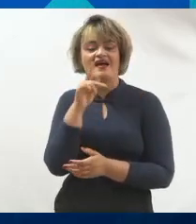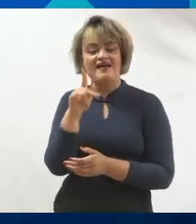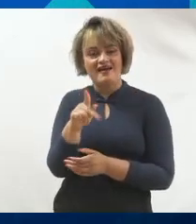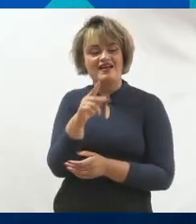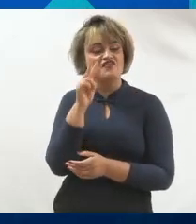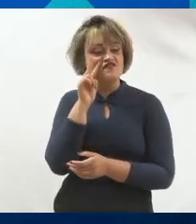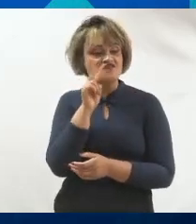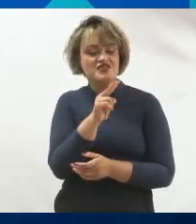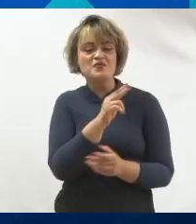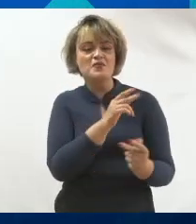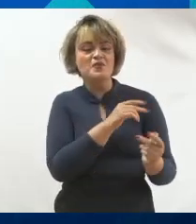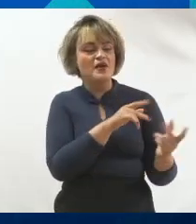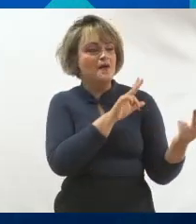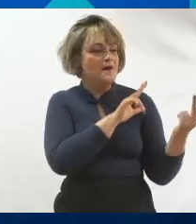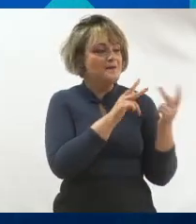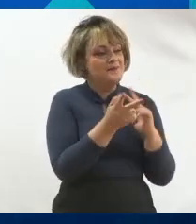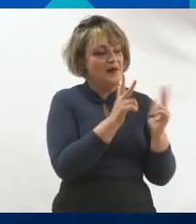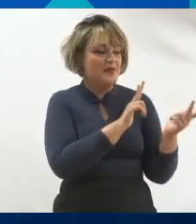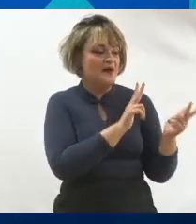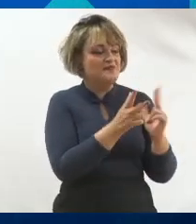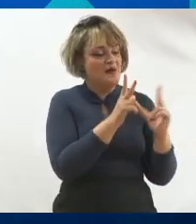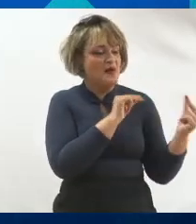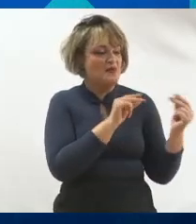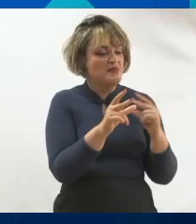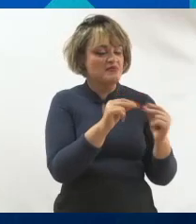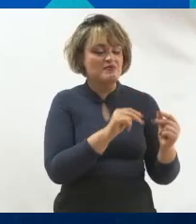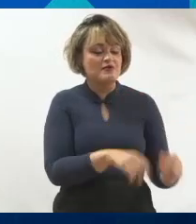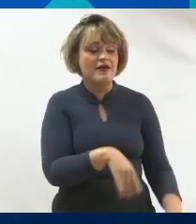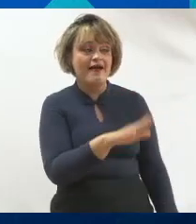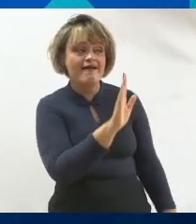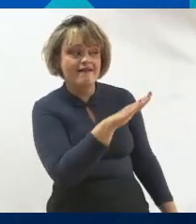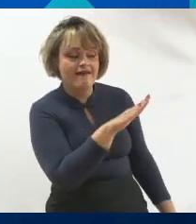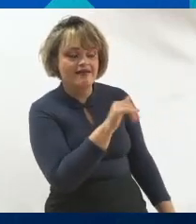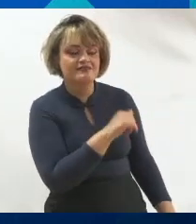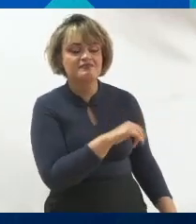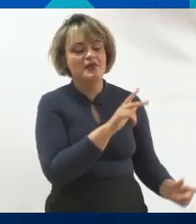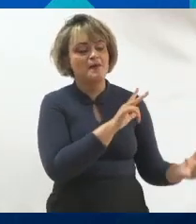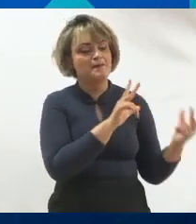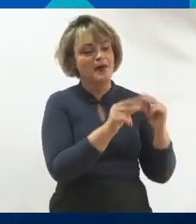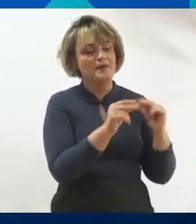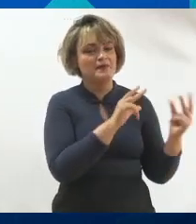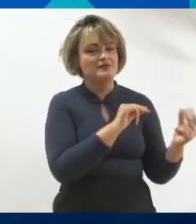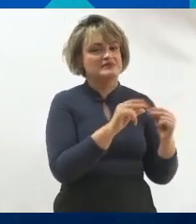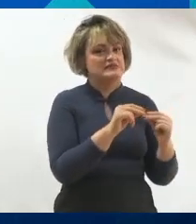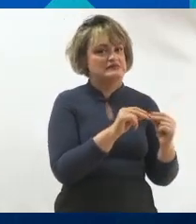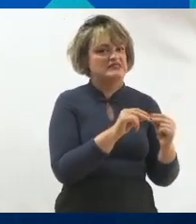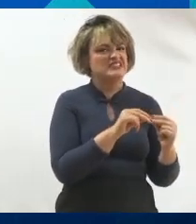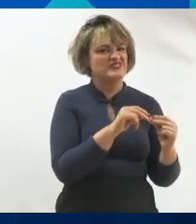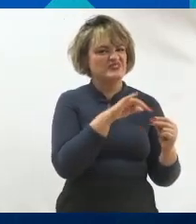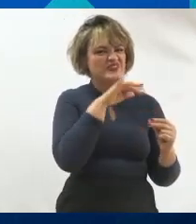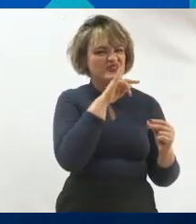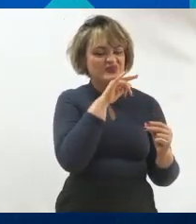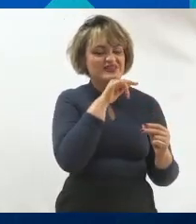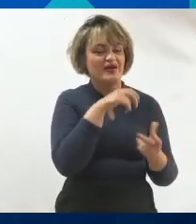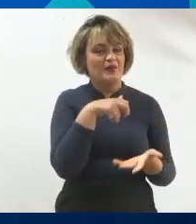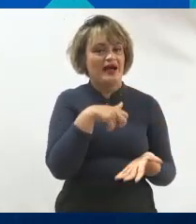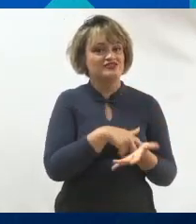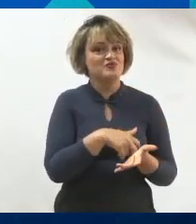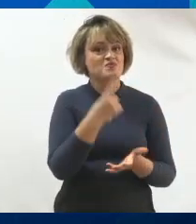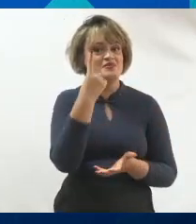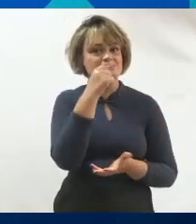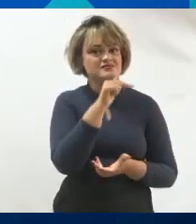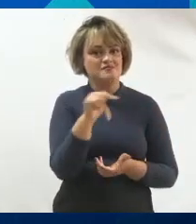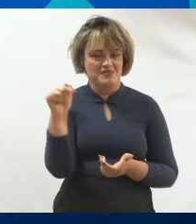conversando quando explicava a matéria e achou que eu merecia um alerta. Ok, aquele dia foi ruim. Fiquei de castigo por uma